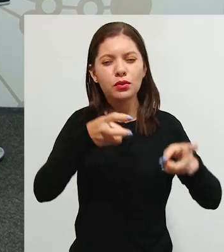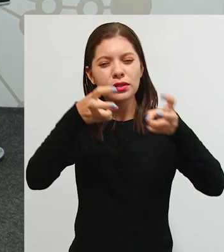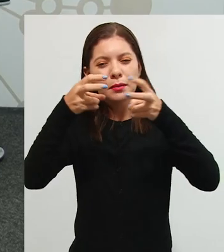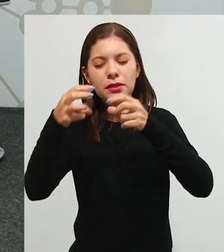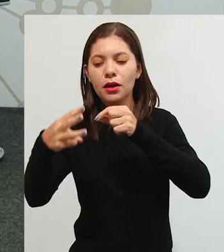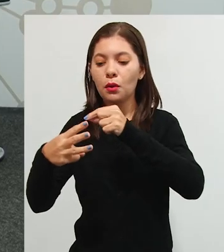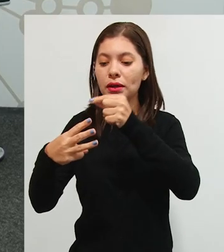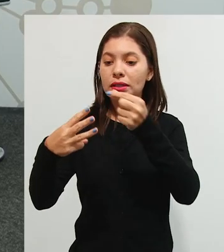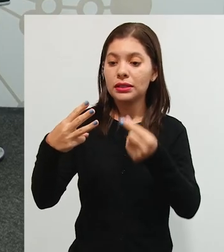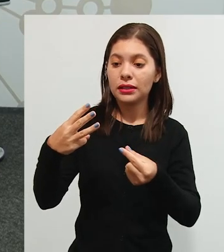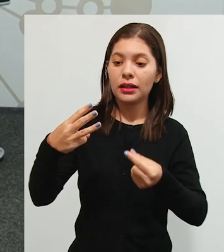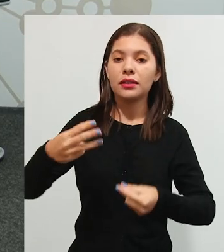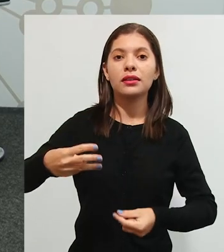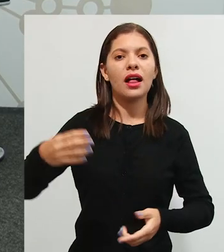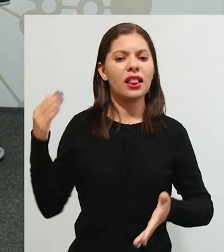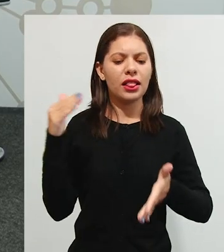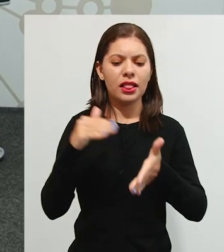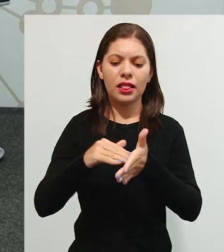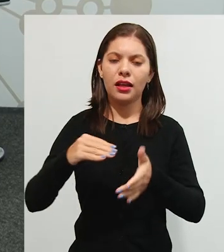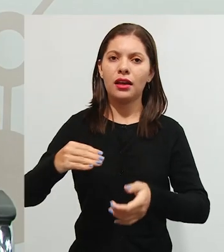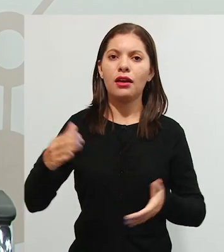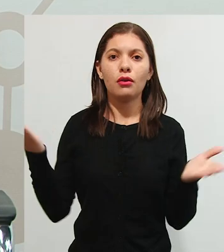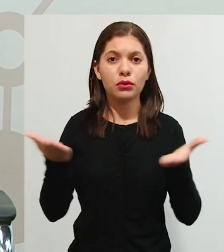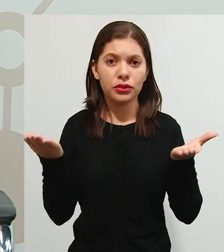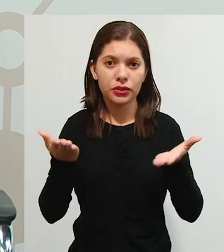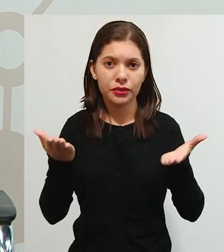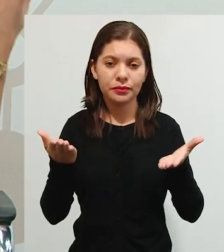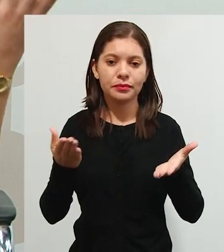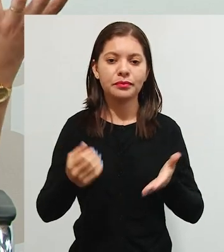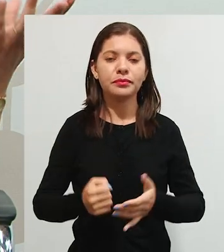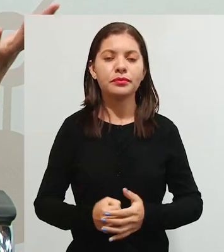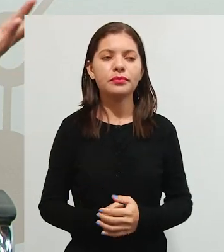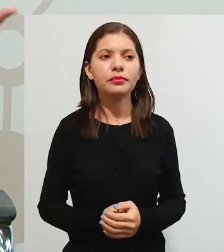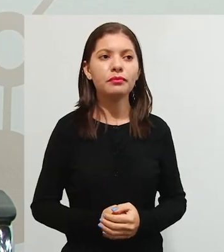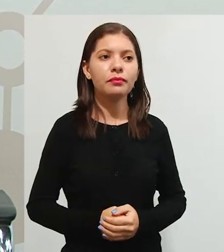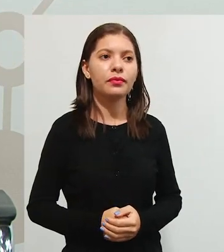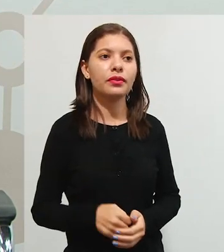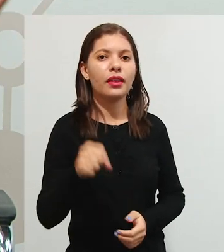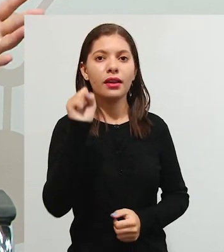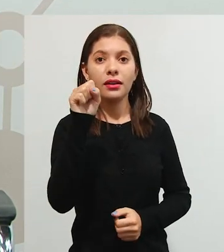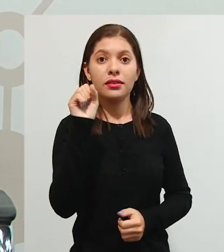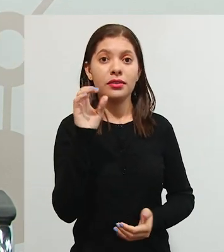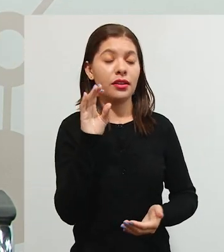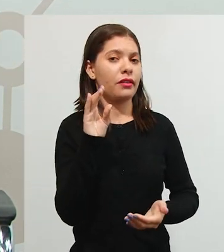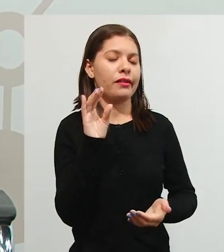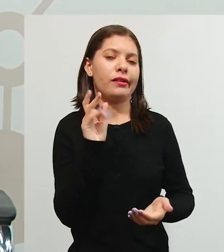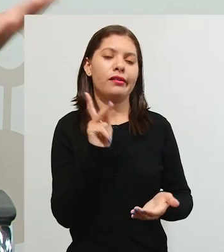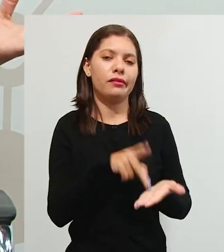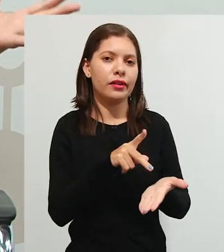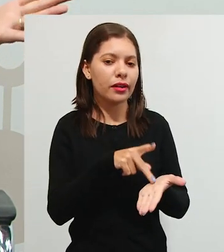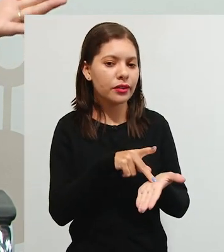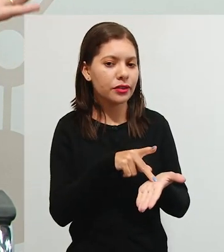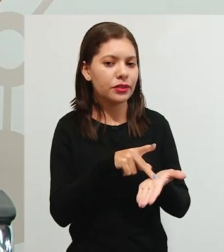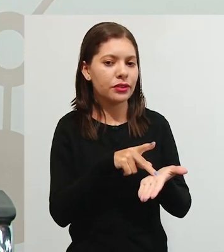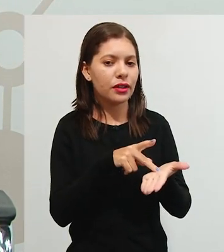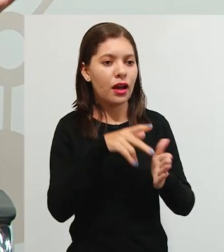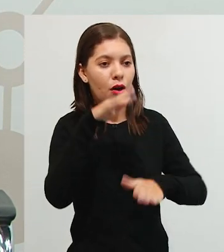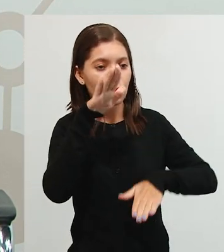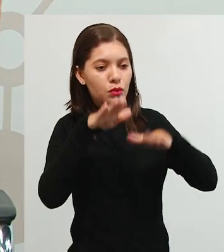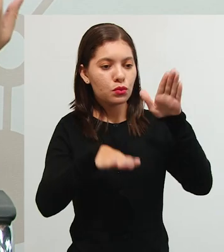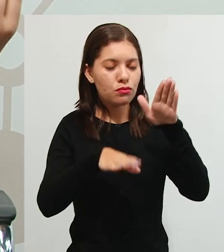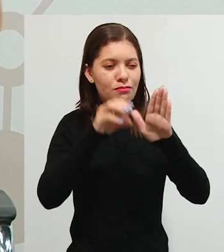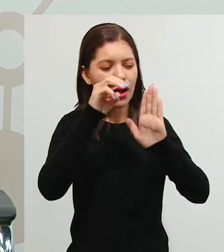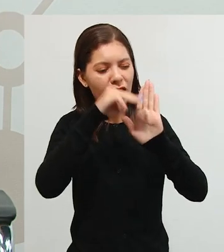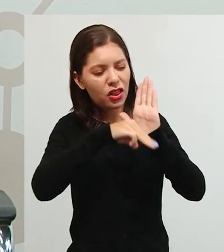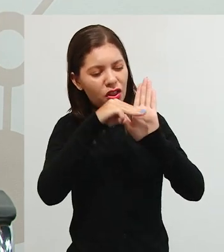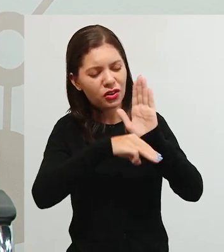correto. também está certo que algumas são as metodologias